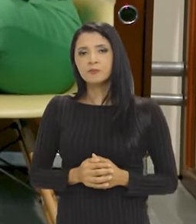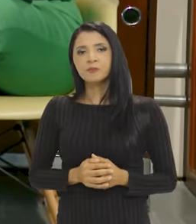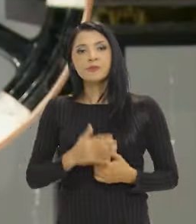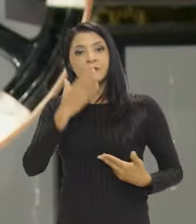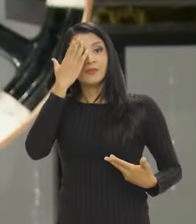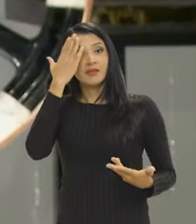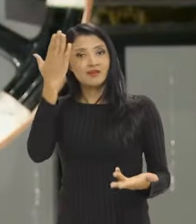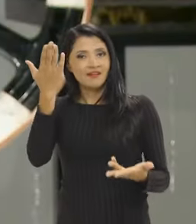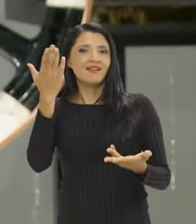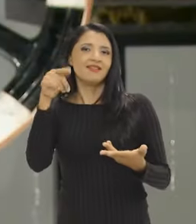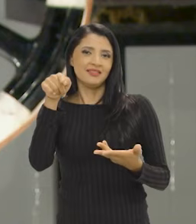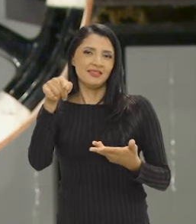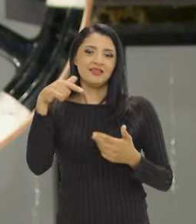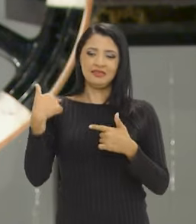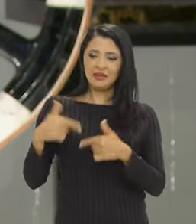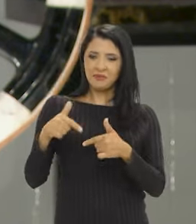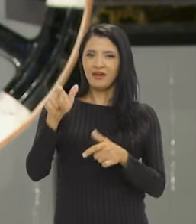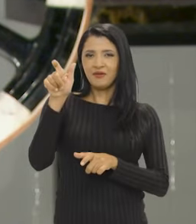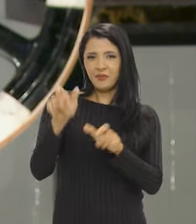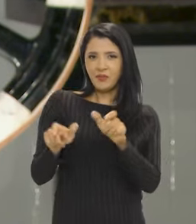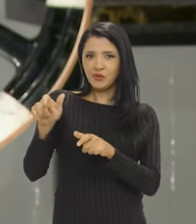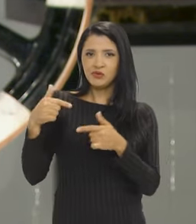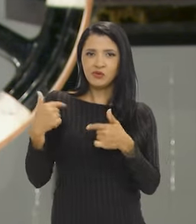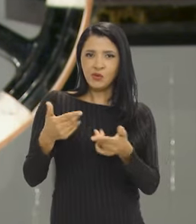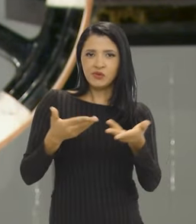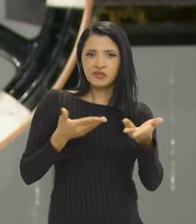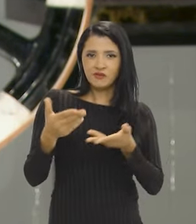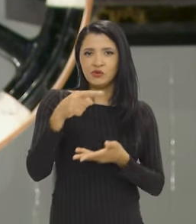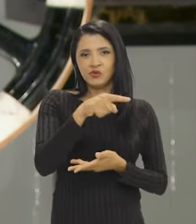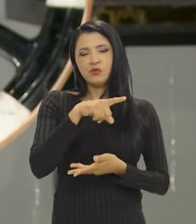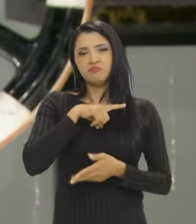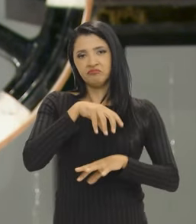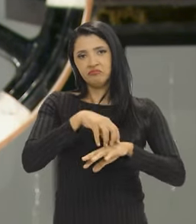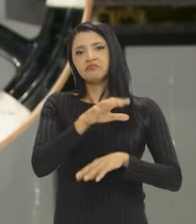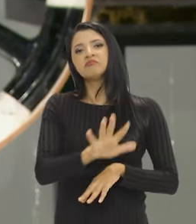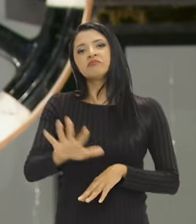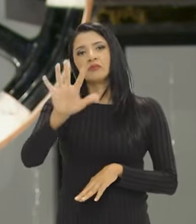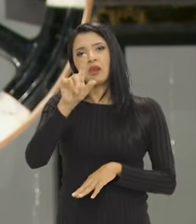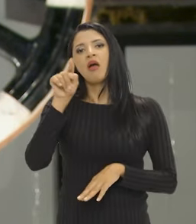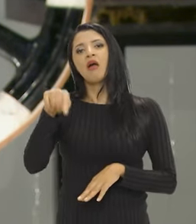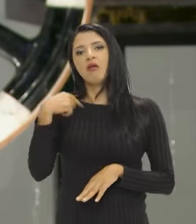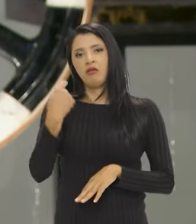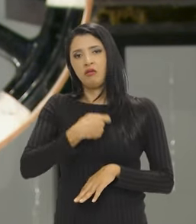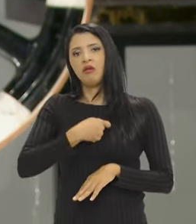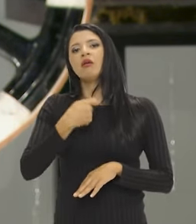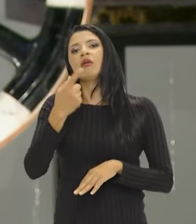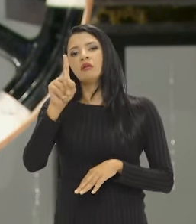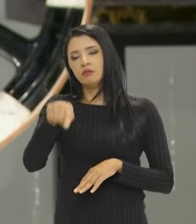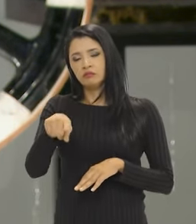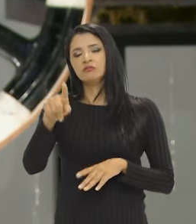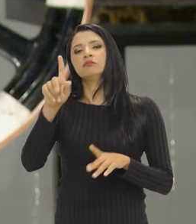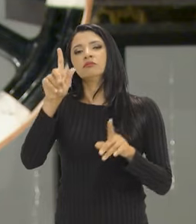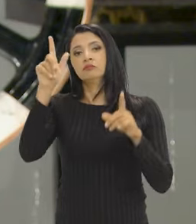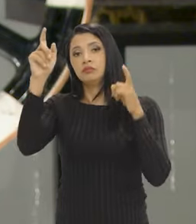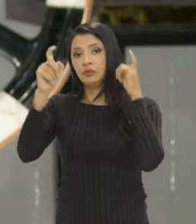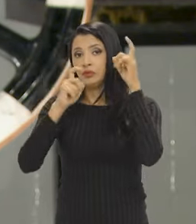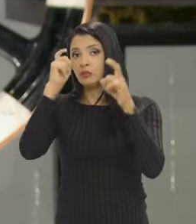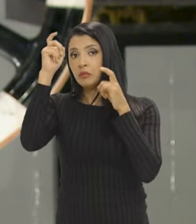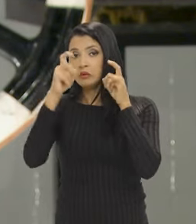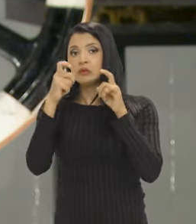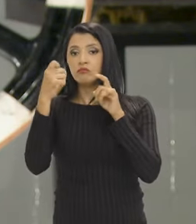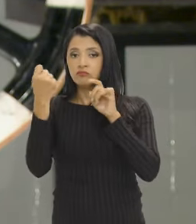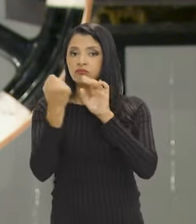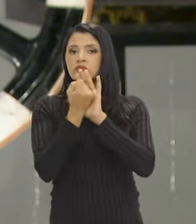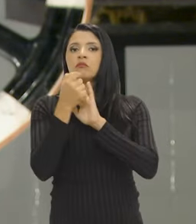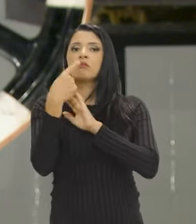Graças ao trabalho de servidoras e servidores do Arquivo Nacional, essa é uma preocupação que